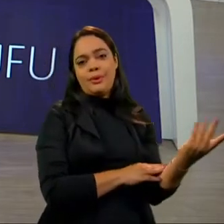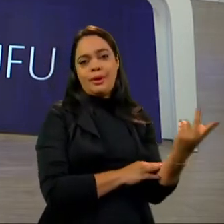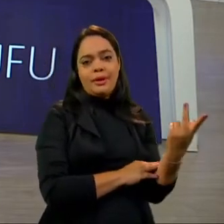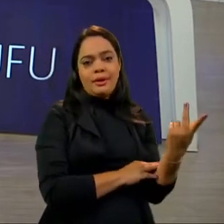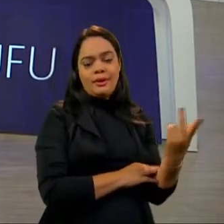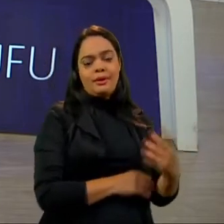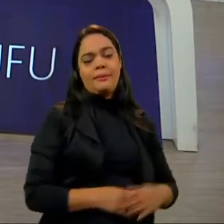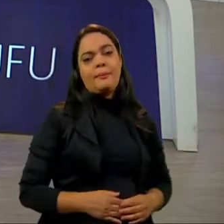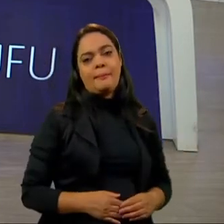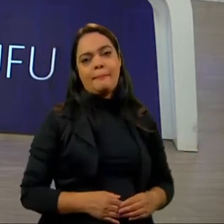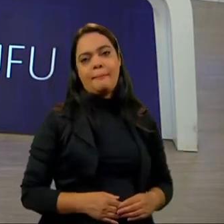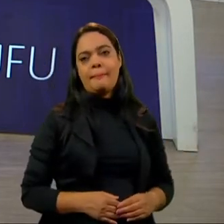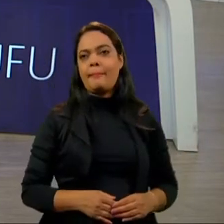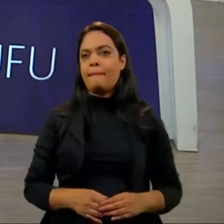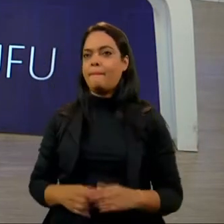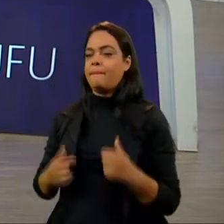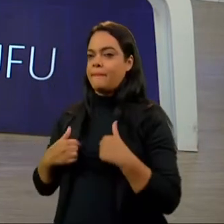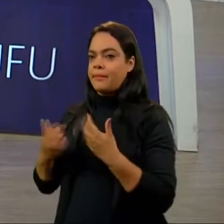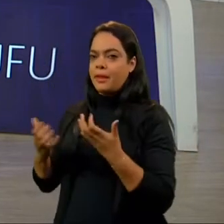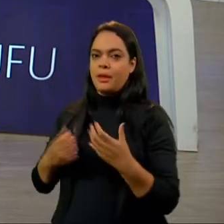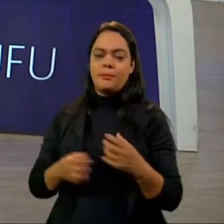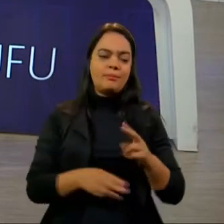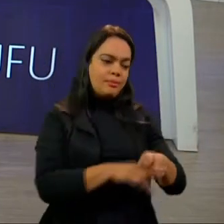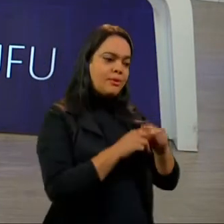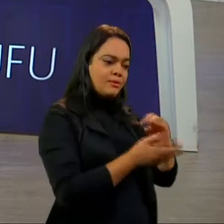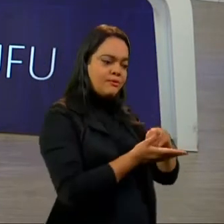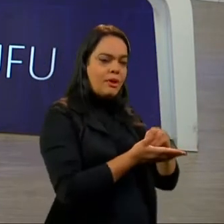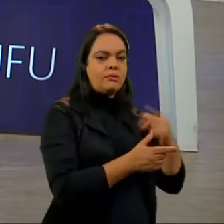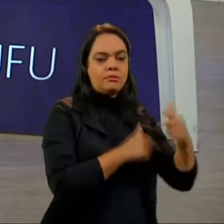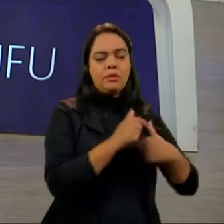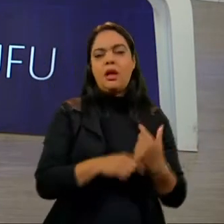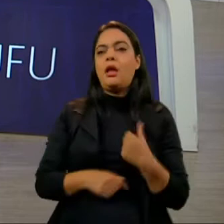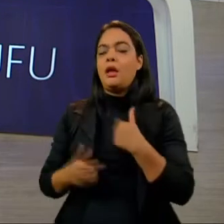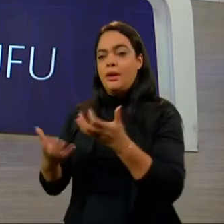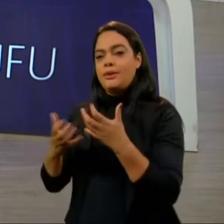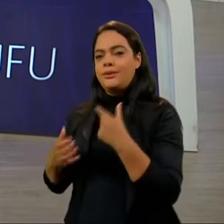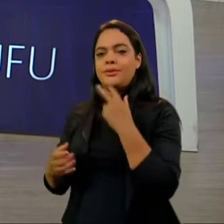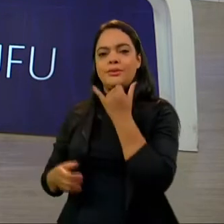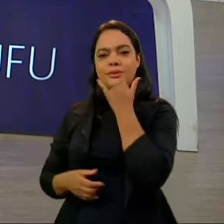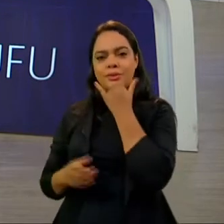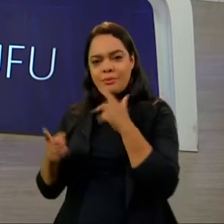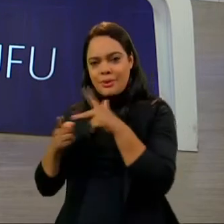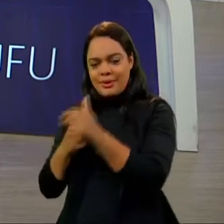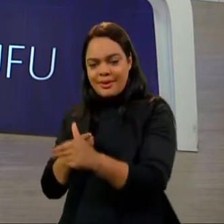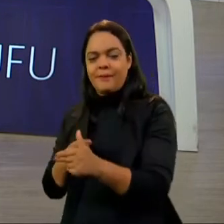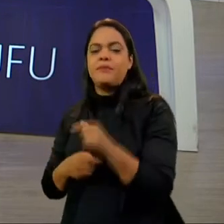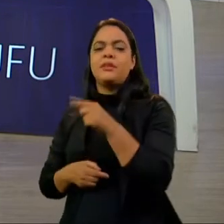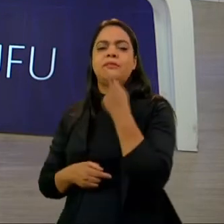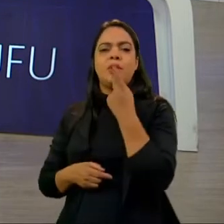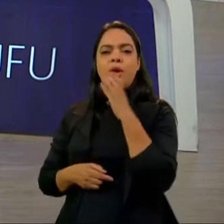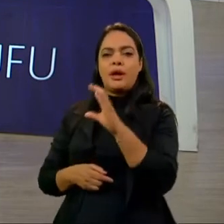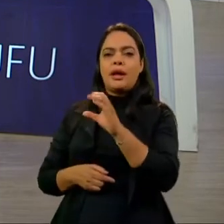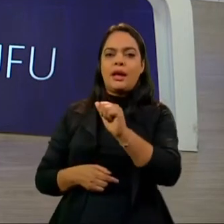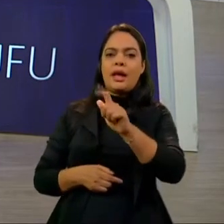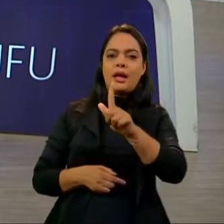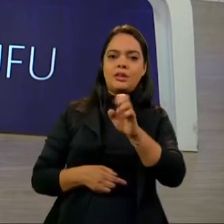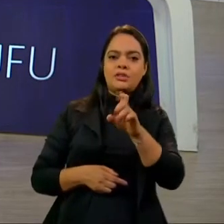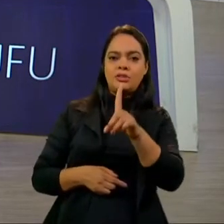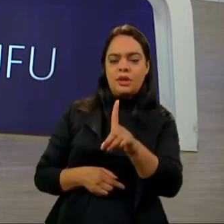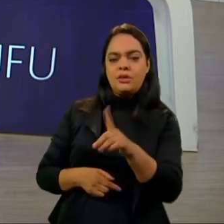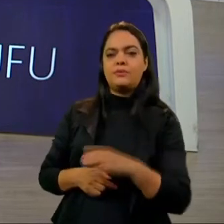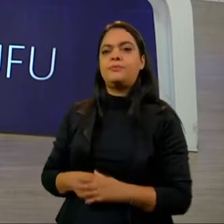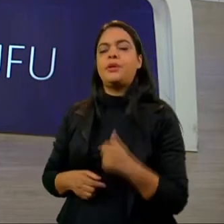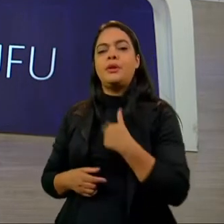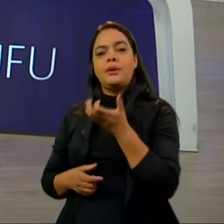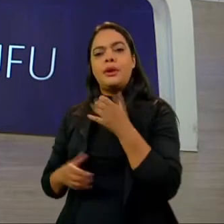classe trabalhadora devido à subocupação. Eu você atualizasse, desculpa te interromper, mas você falou do Caged, qual a